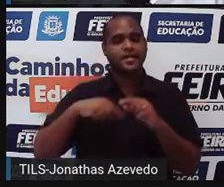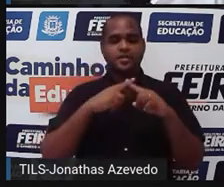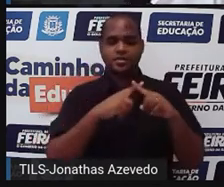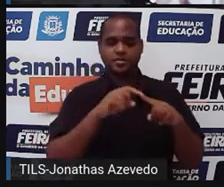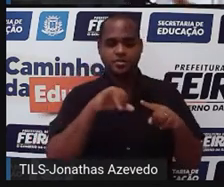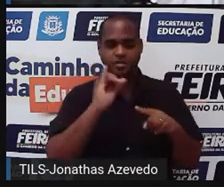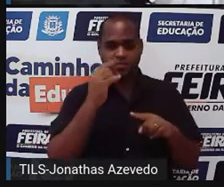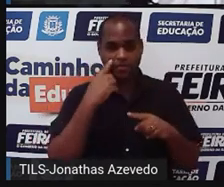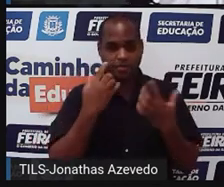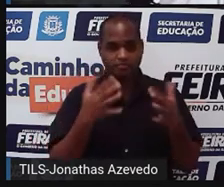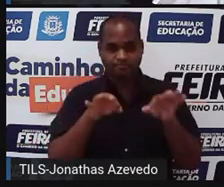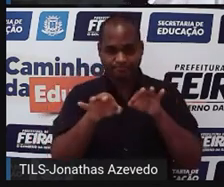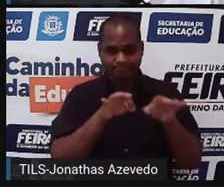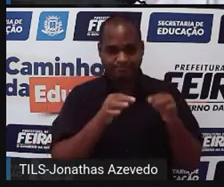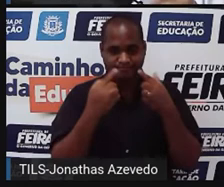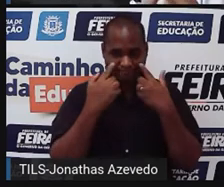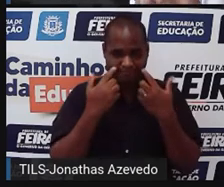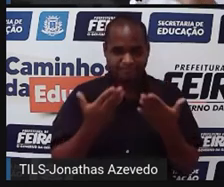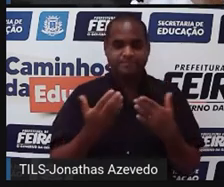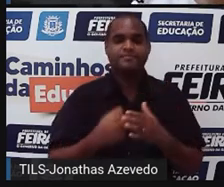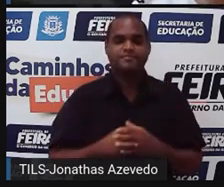y. Do jeito que eu estou escrevendo ali.